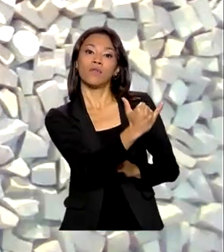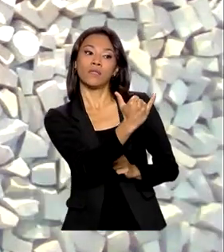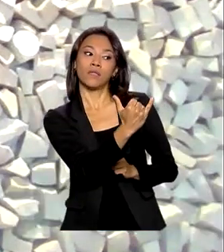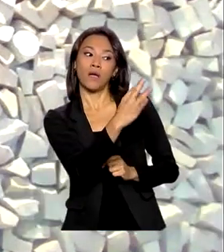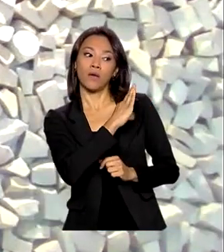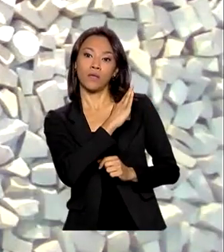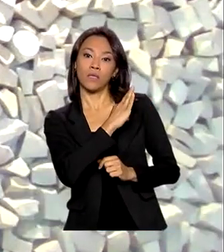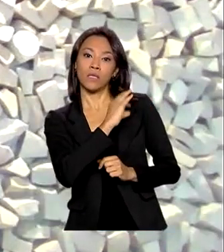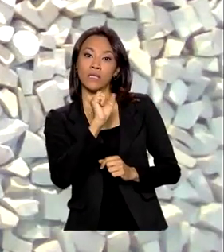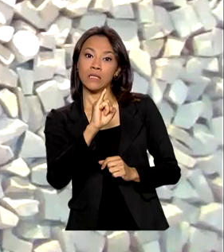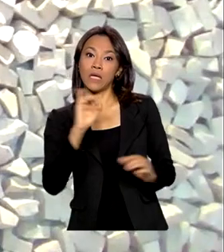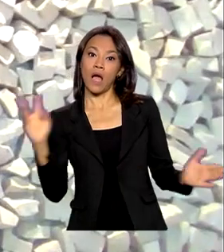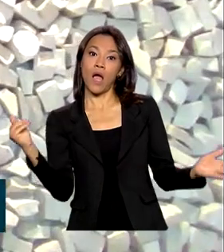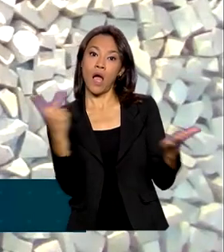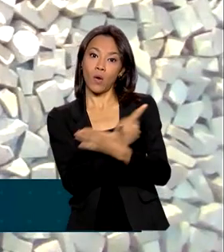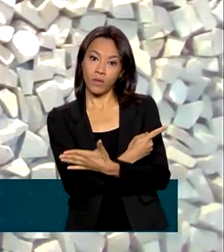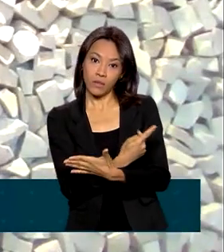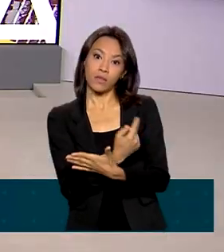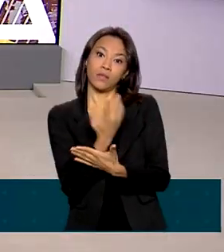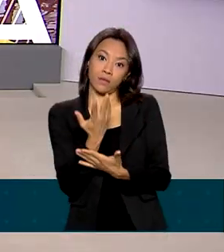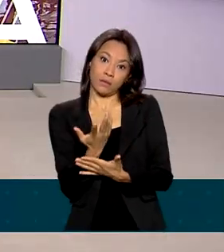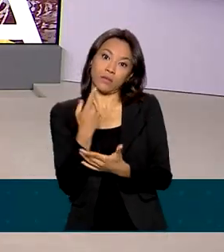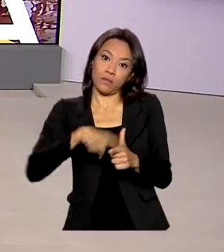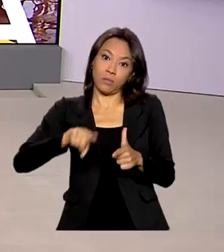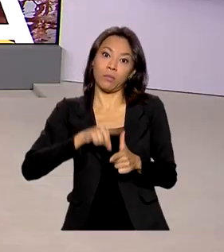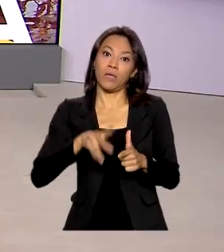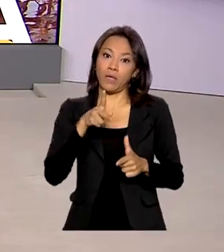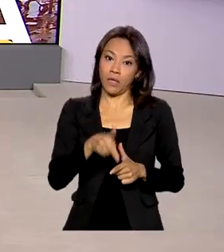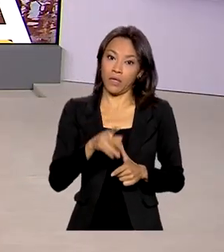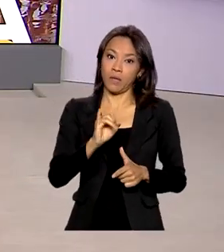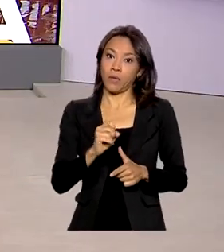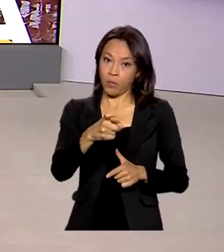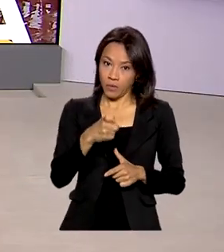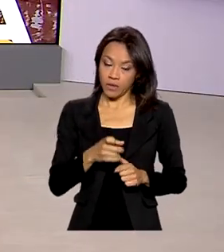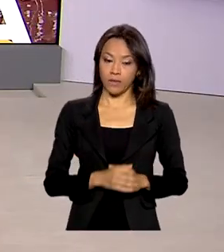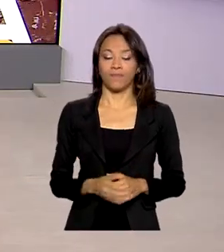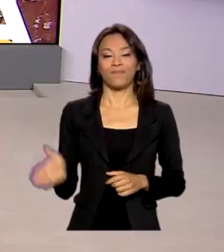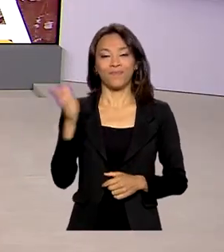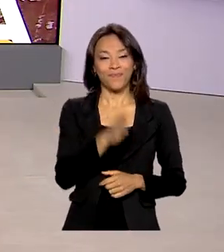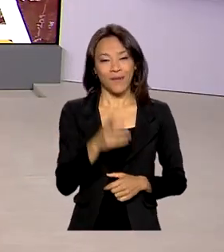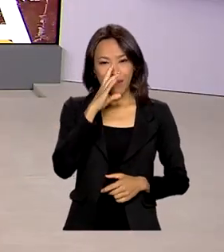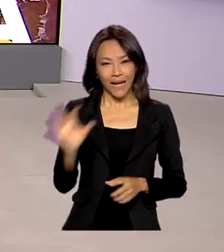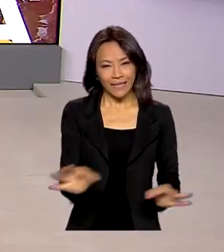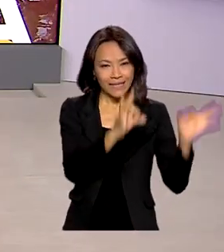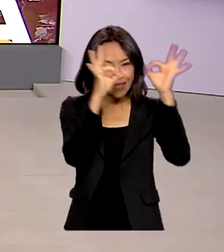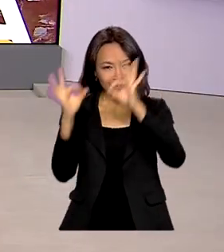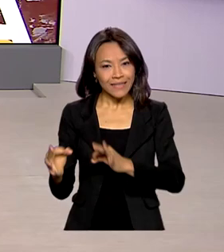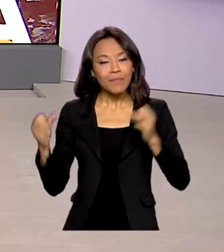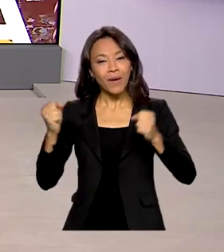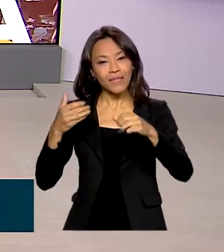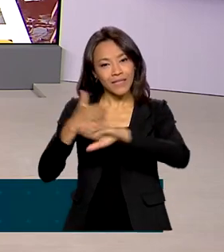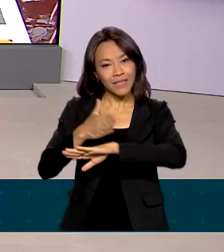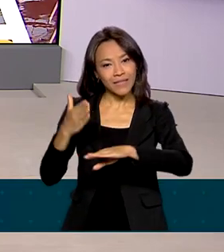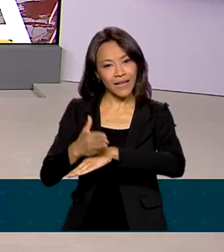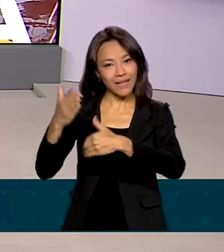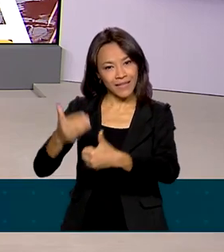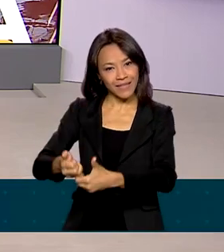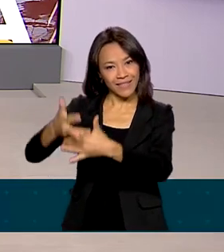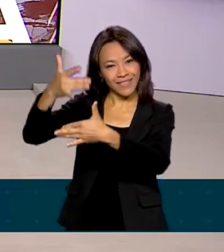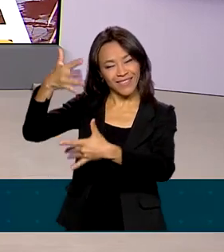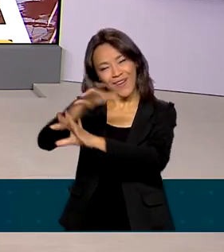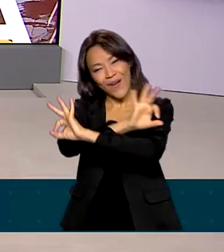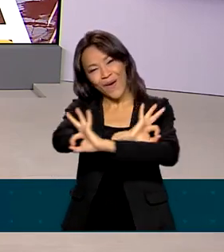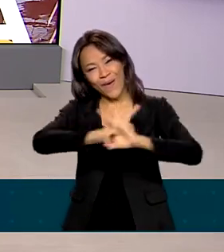quando se trata de uma transação com o PIX. Para rever as reportagens de hoje, acesse as nossas redes sociais. Um